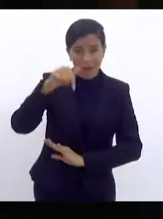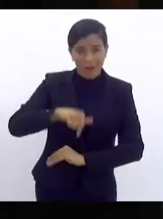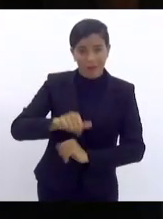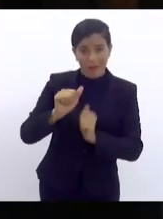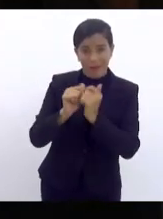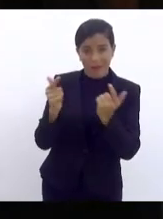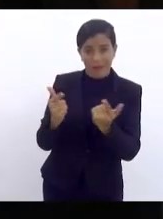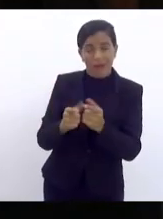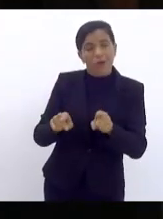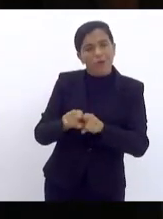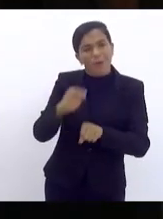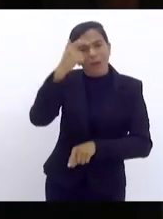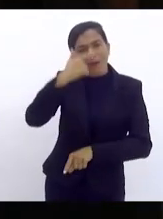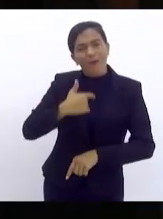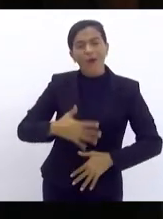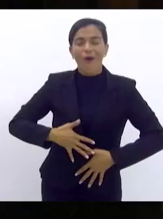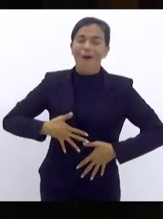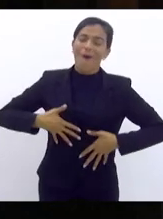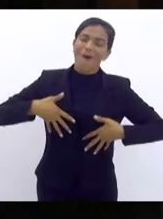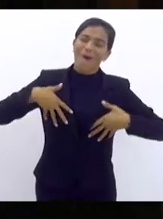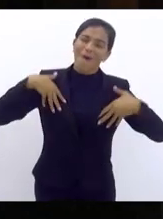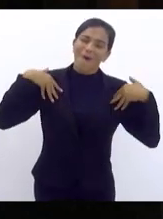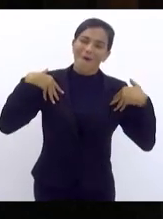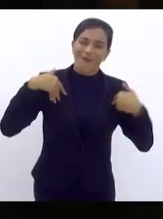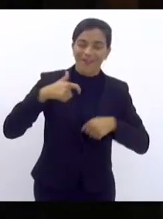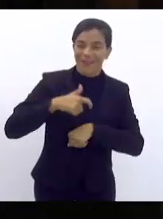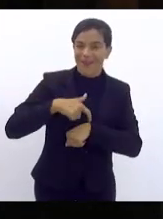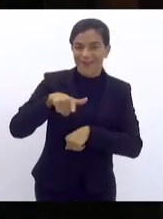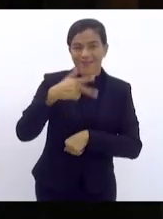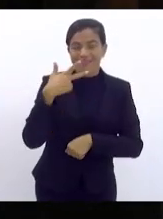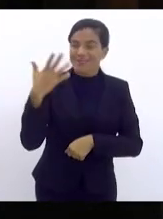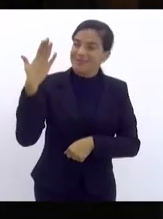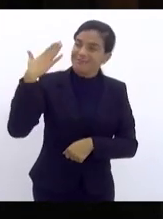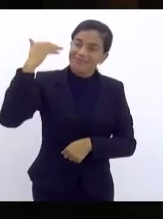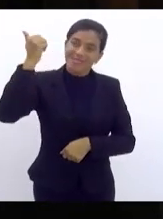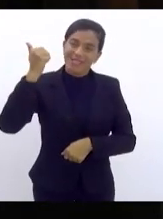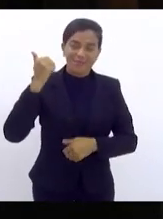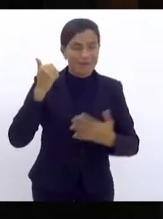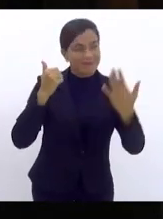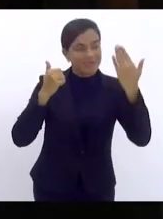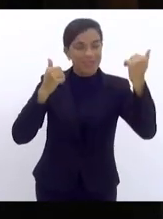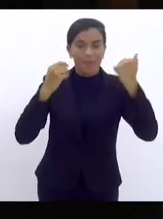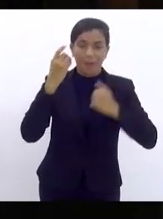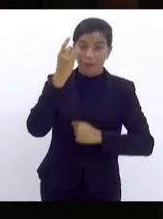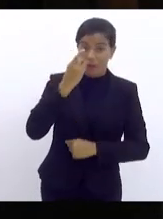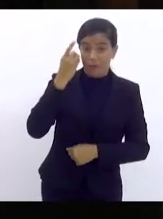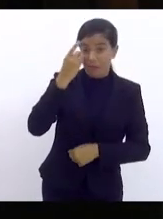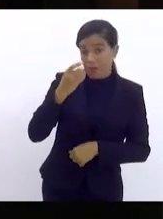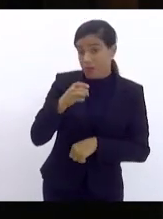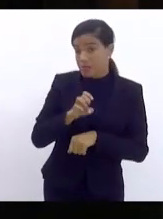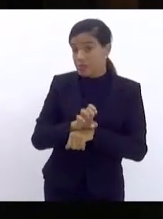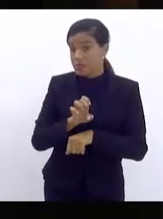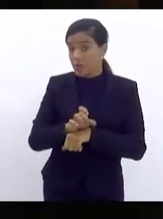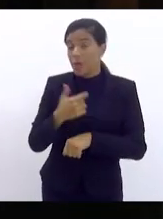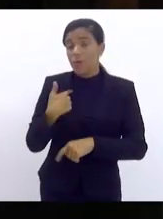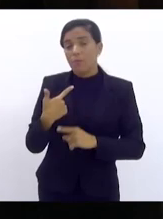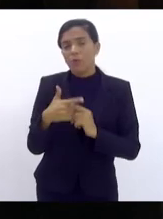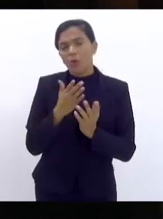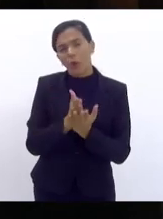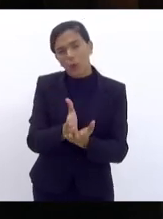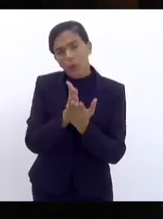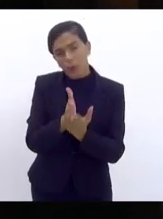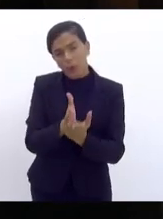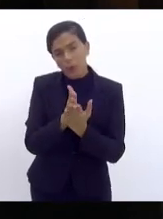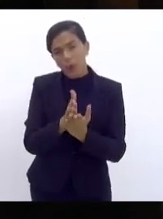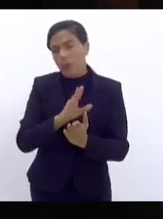enorme orgulho quando vocês me chamam de deputado municipal, porque eu estou cumprindo o que eu falei durante a minha